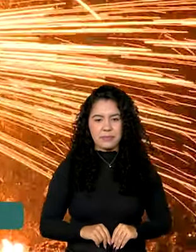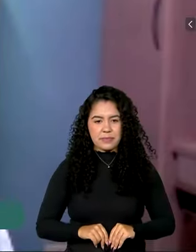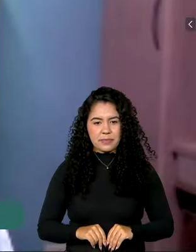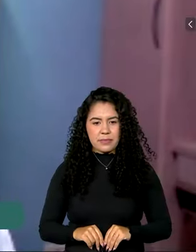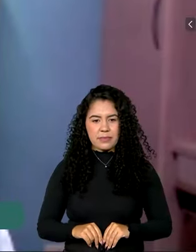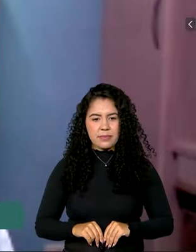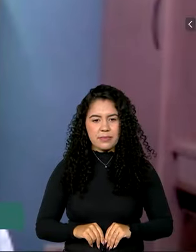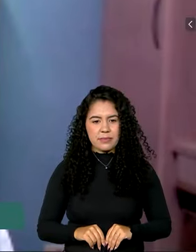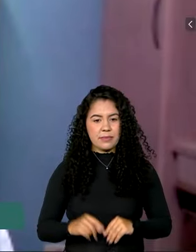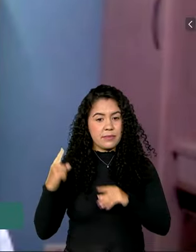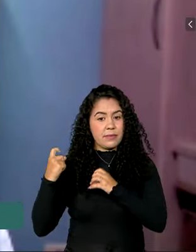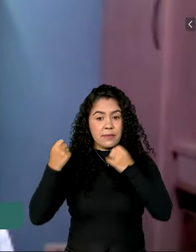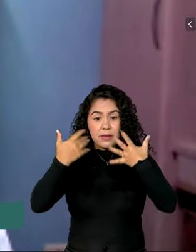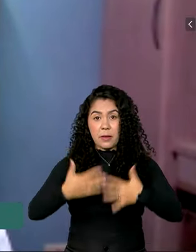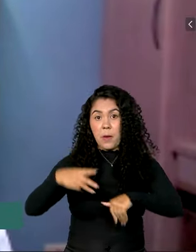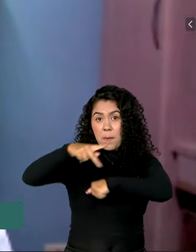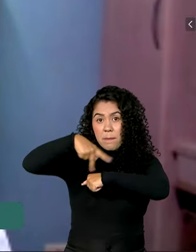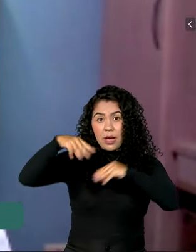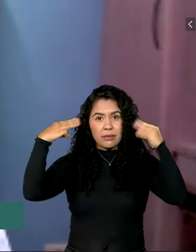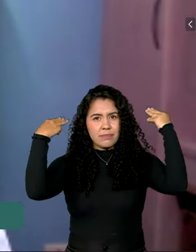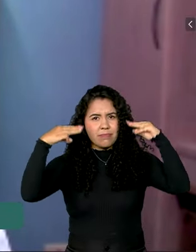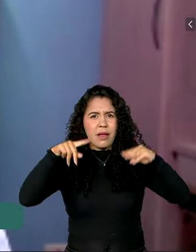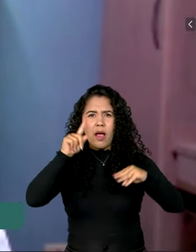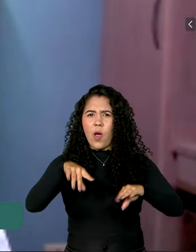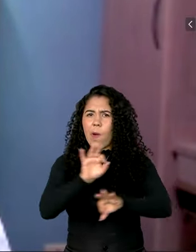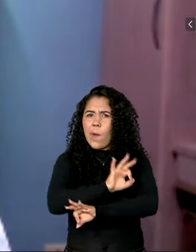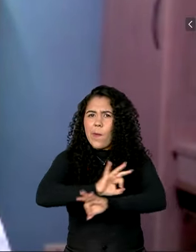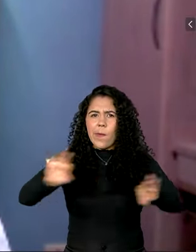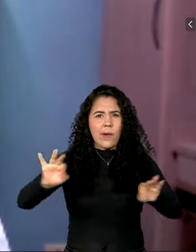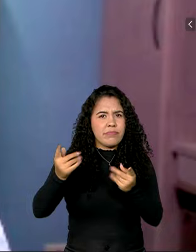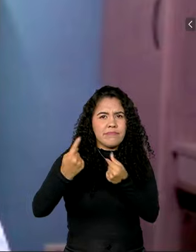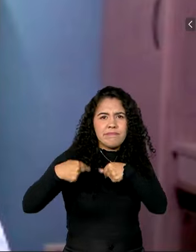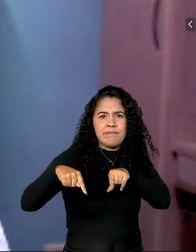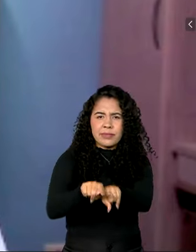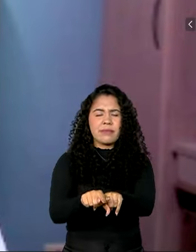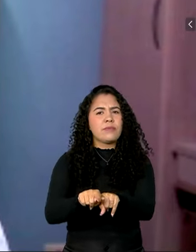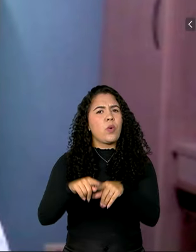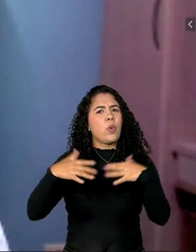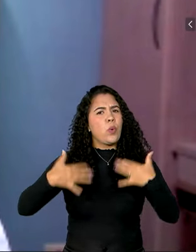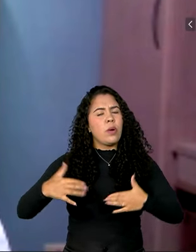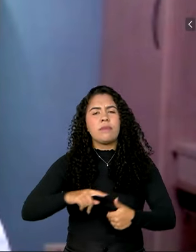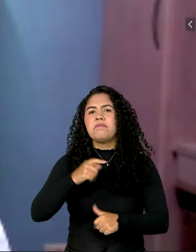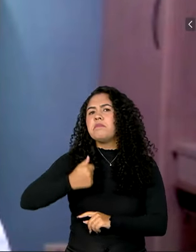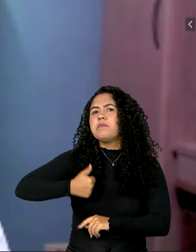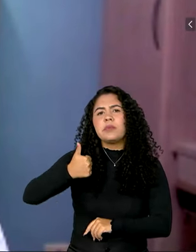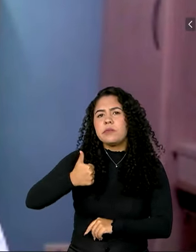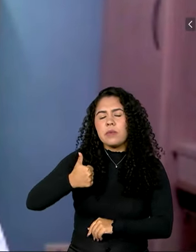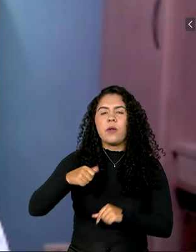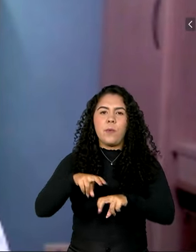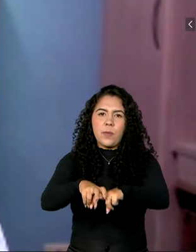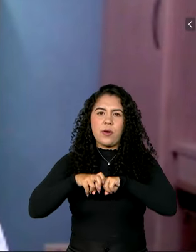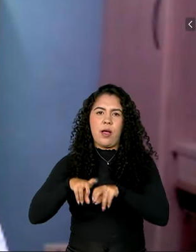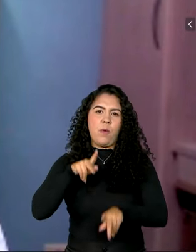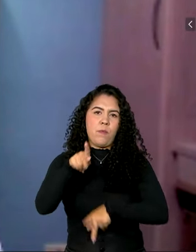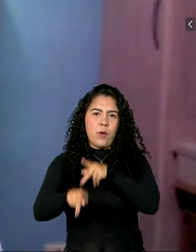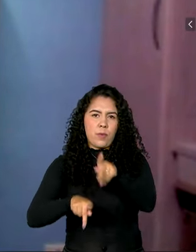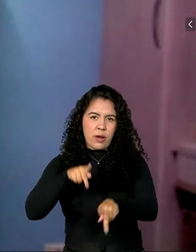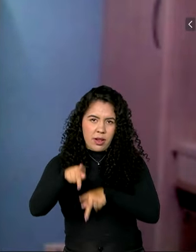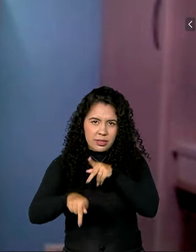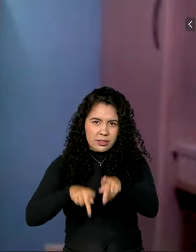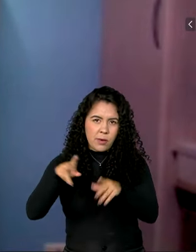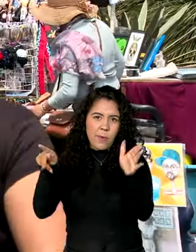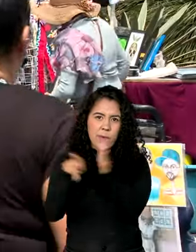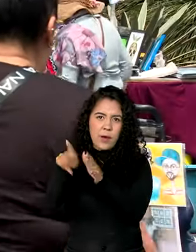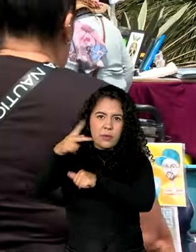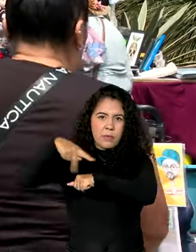O Brasil é um excelente parceiro, será um excelente parceiro. Primeiro, por causa da população, uma população